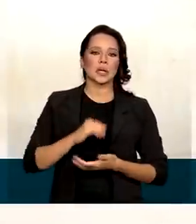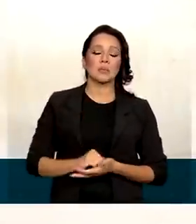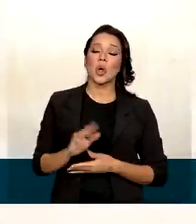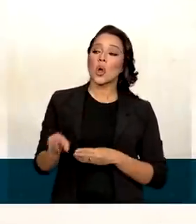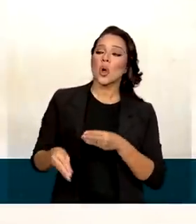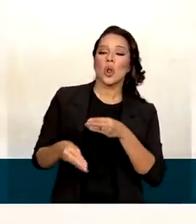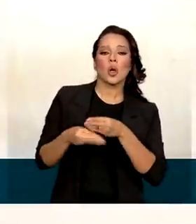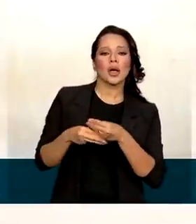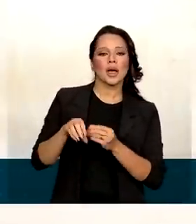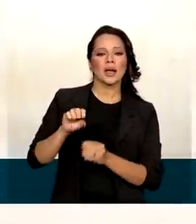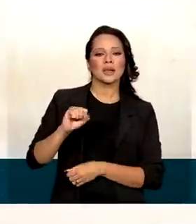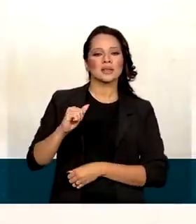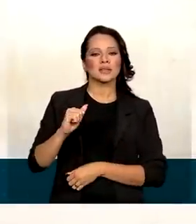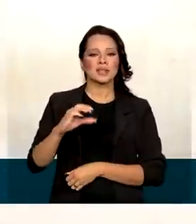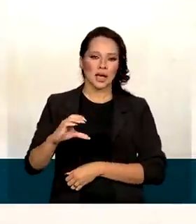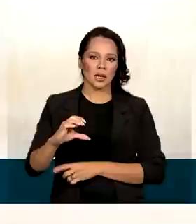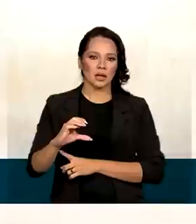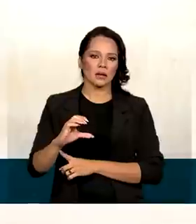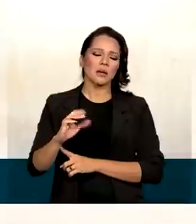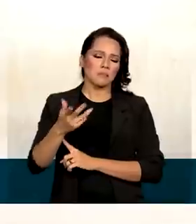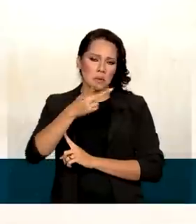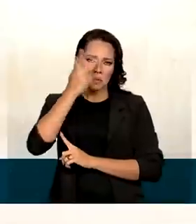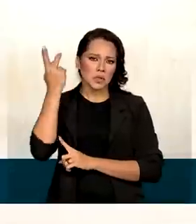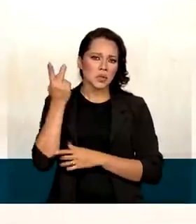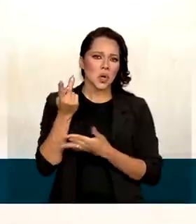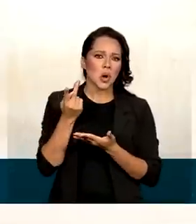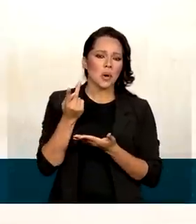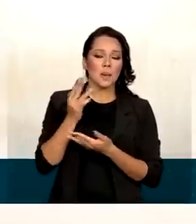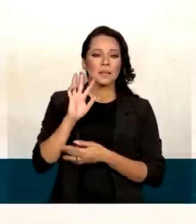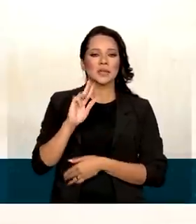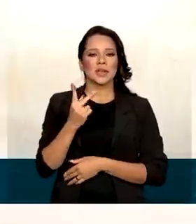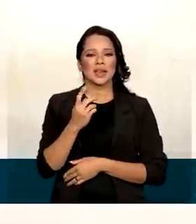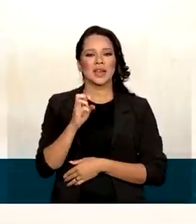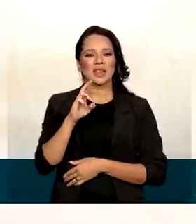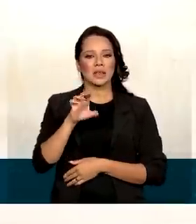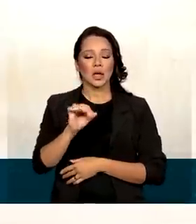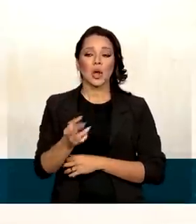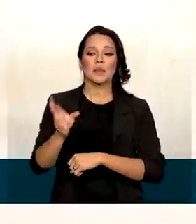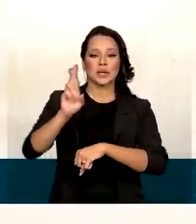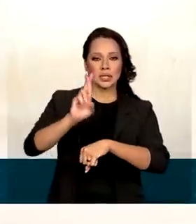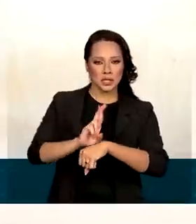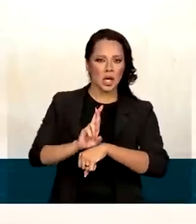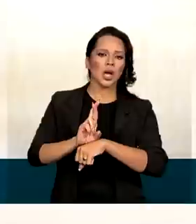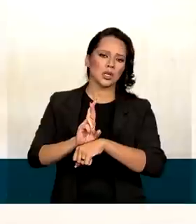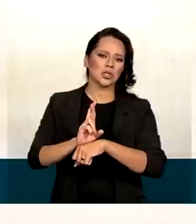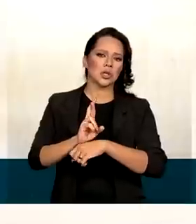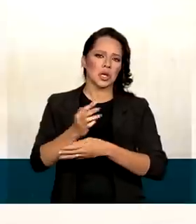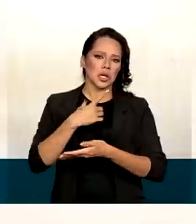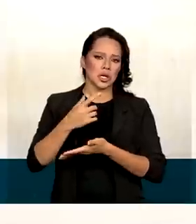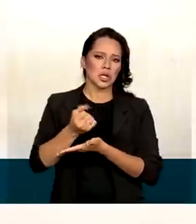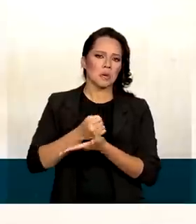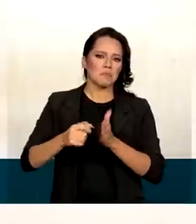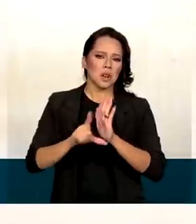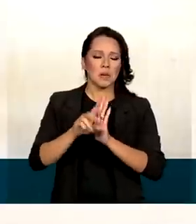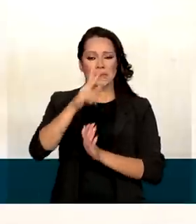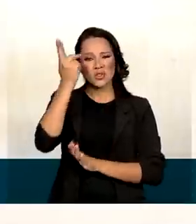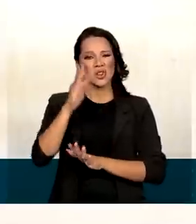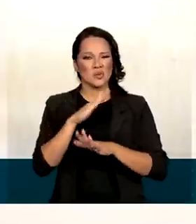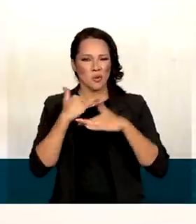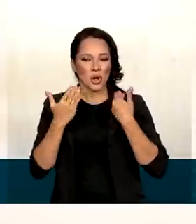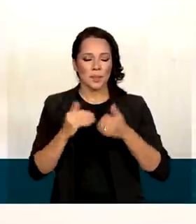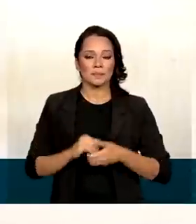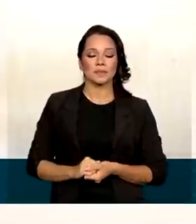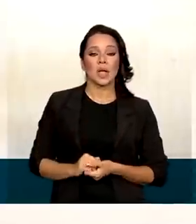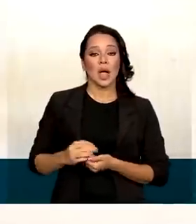incluir os saques para herdeiros e também representantes legais de pessoas falecidas. A